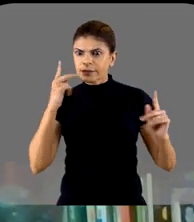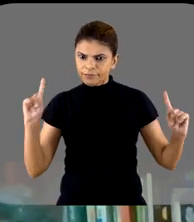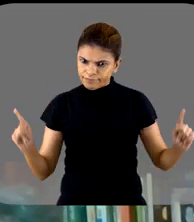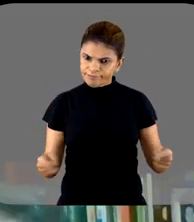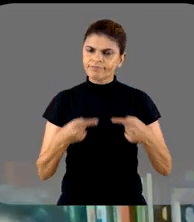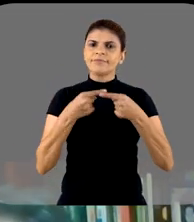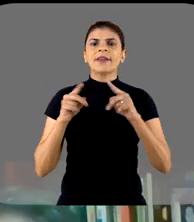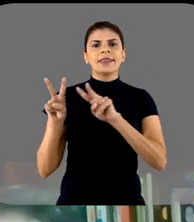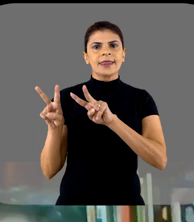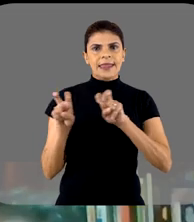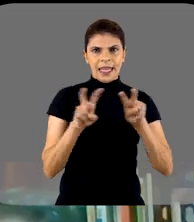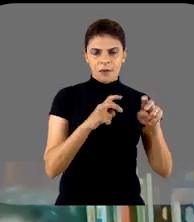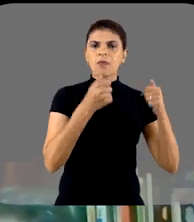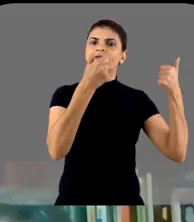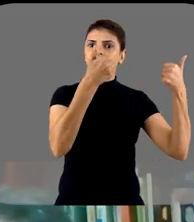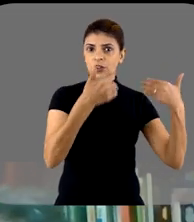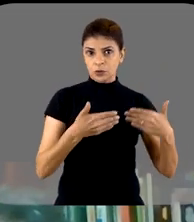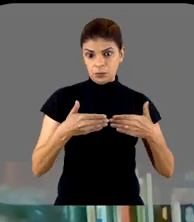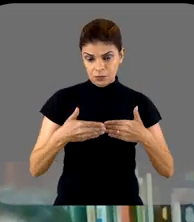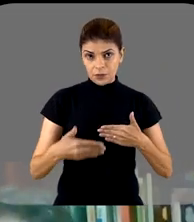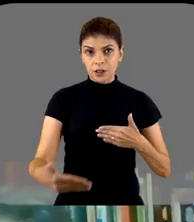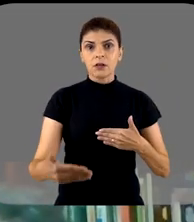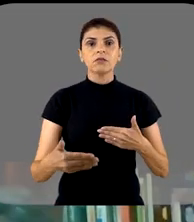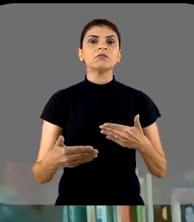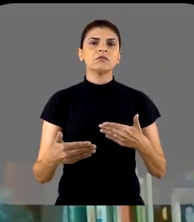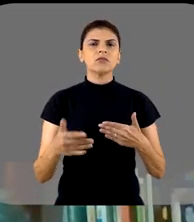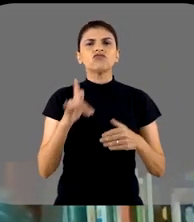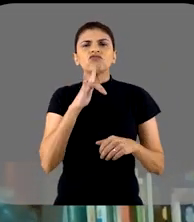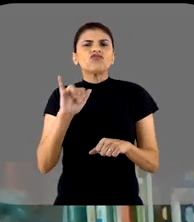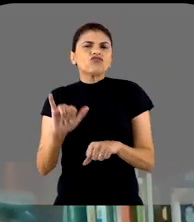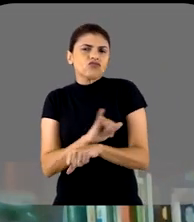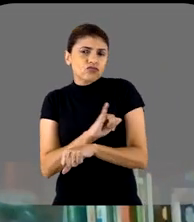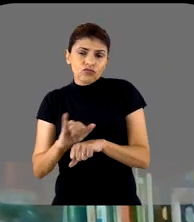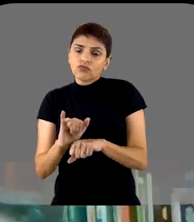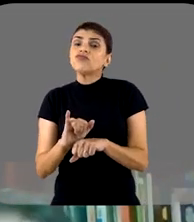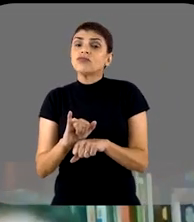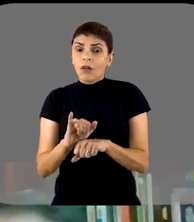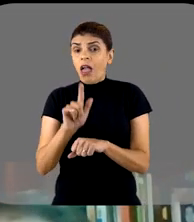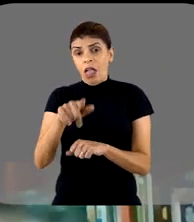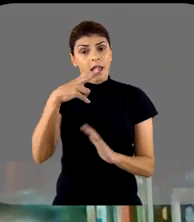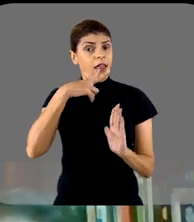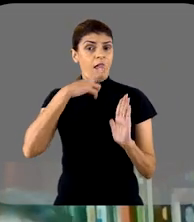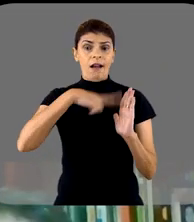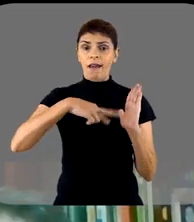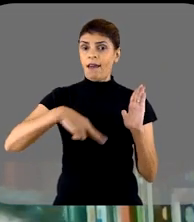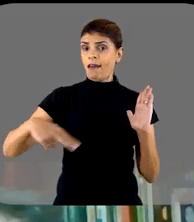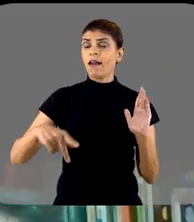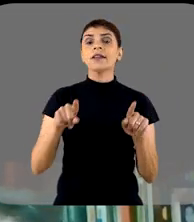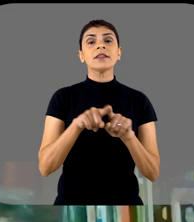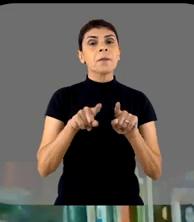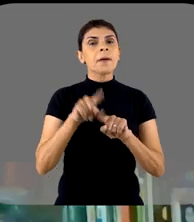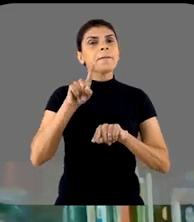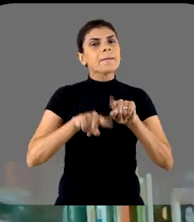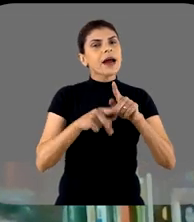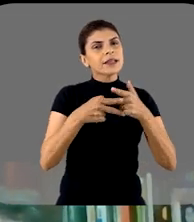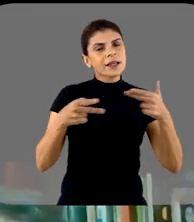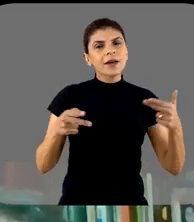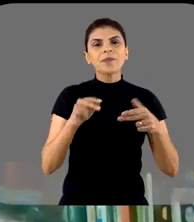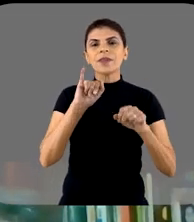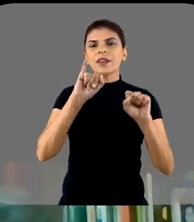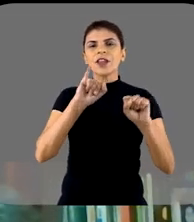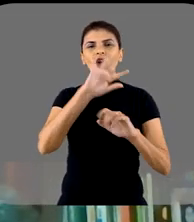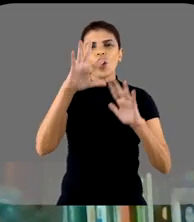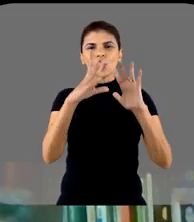pertinentes aos diferentes temas que a gente vai contemplar durante esse curso. Não tem jeito, tem que ler, mas também a gente está mobilizando o